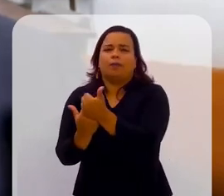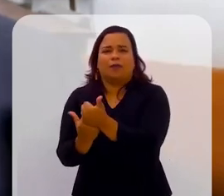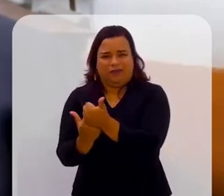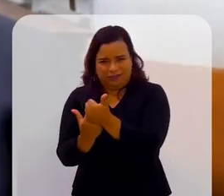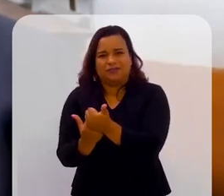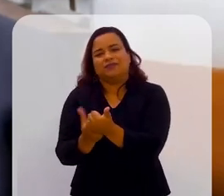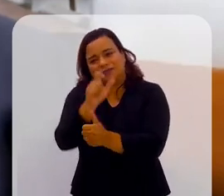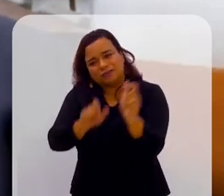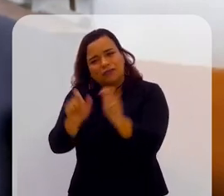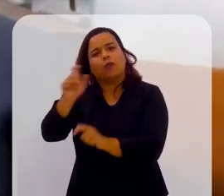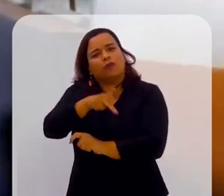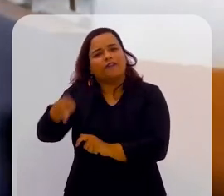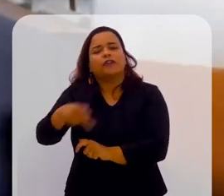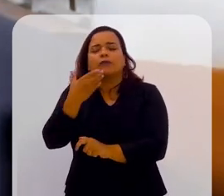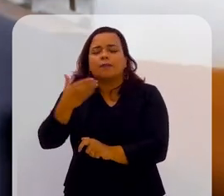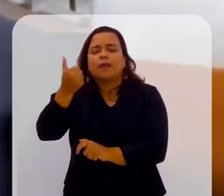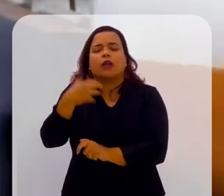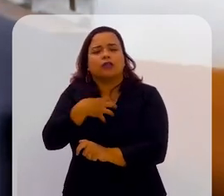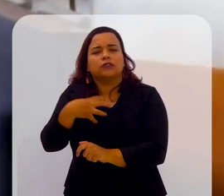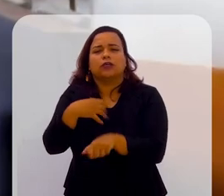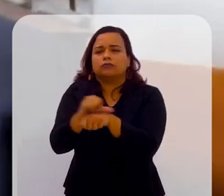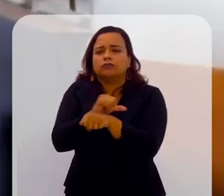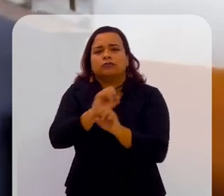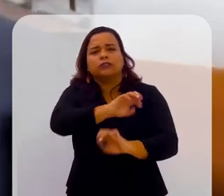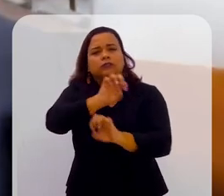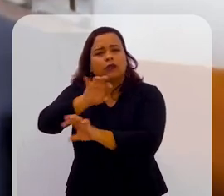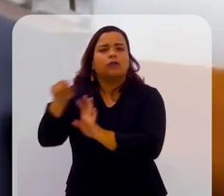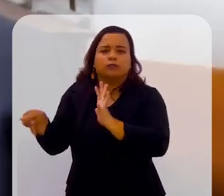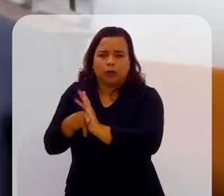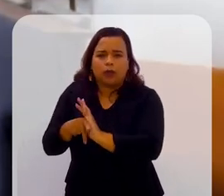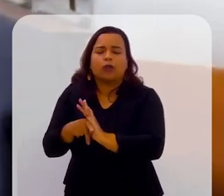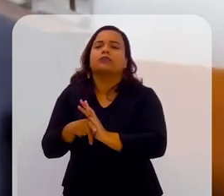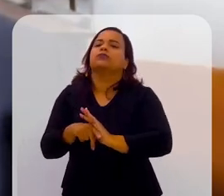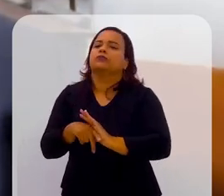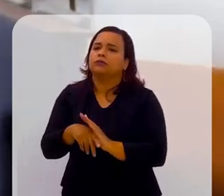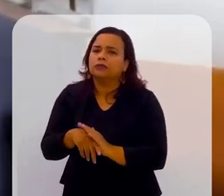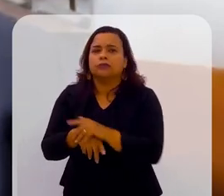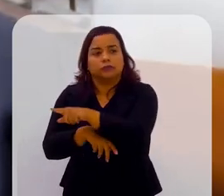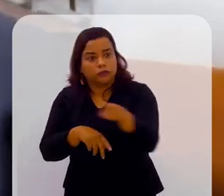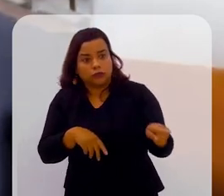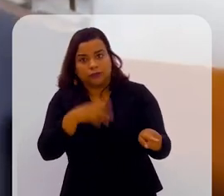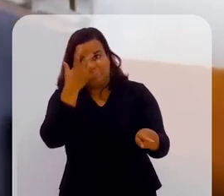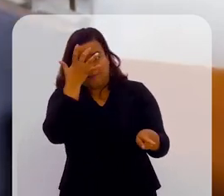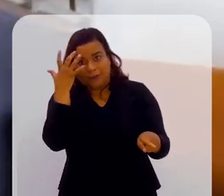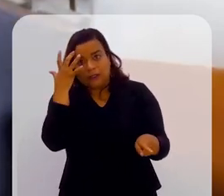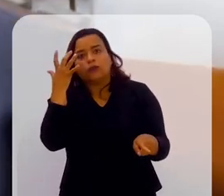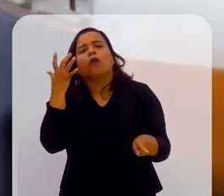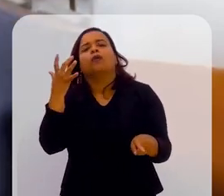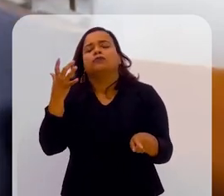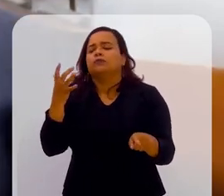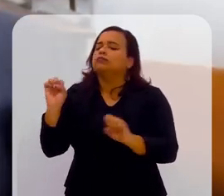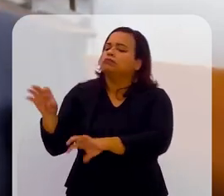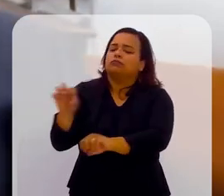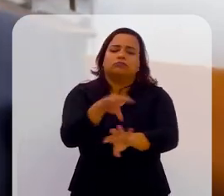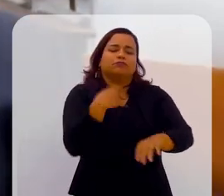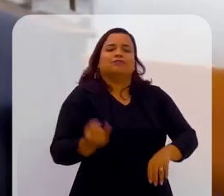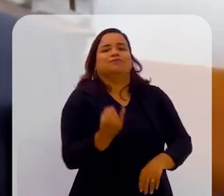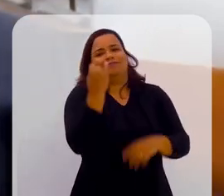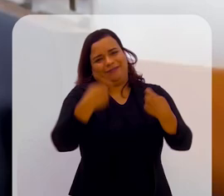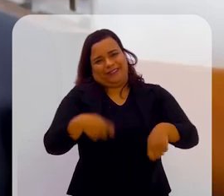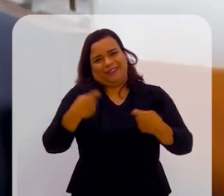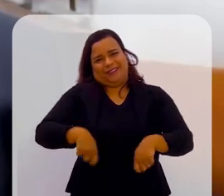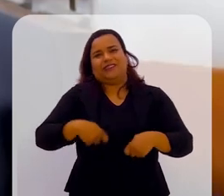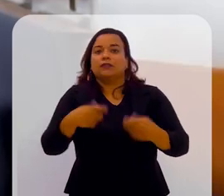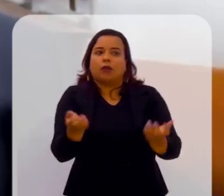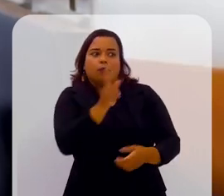a ensinar da melhor forma possível. E a gente precisa de pessoas que queiram aprender a ensinar. Porque, normalmente,